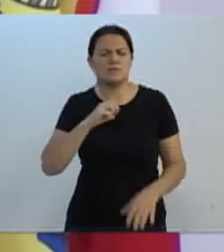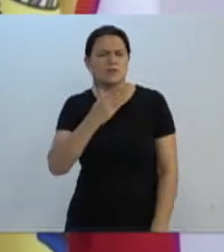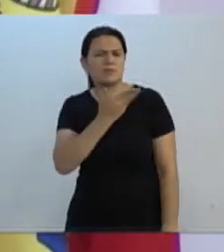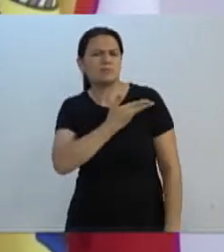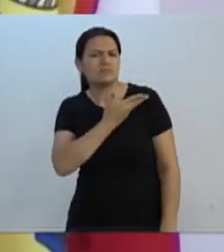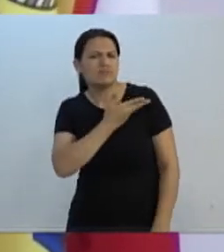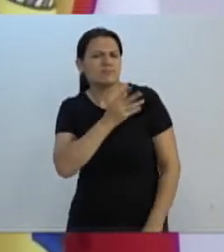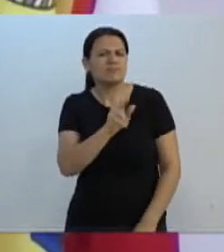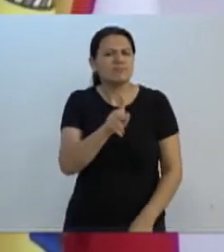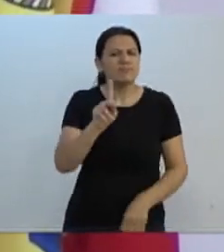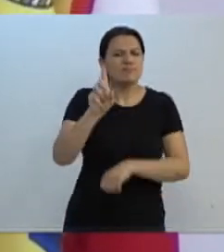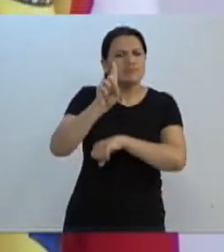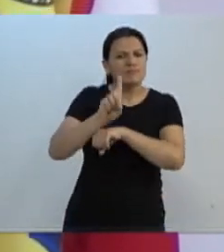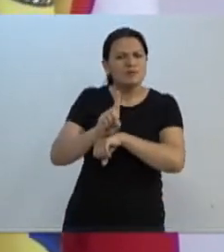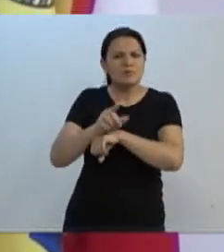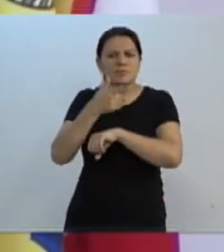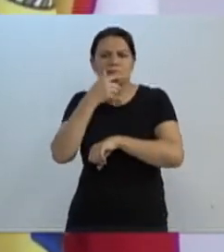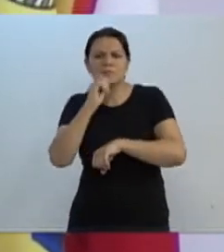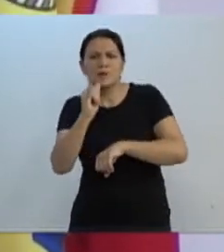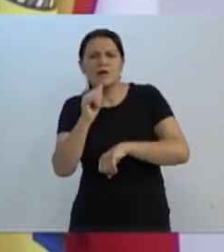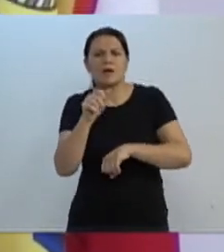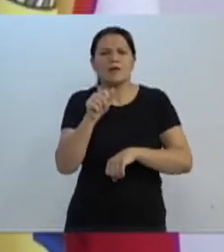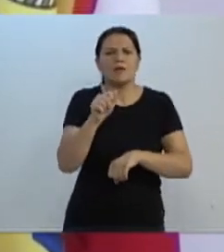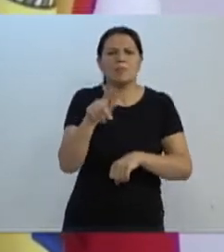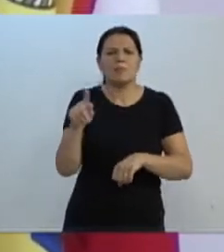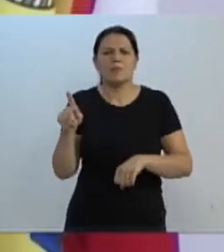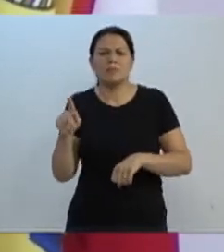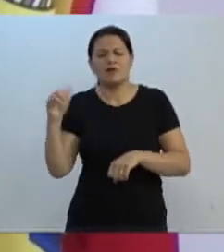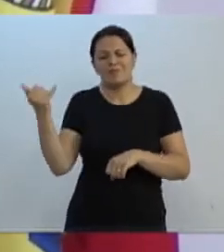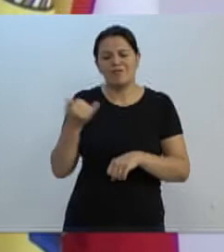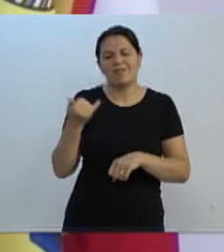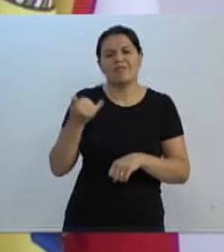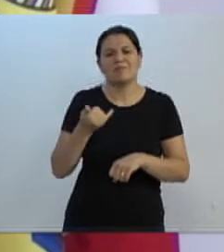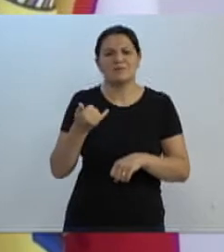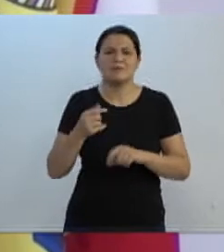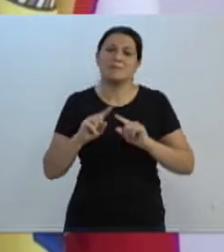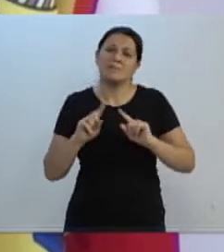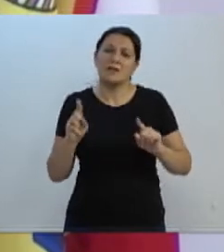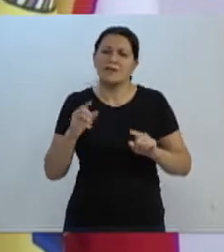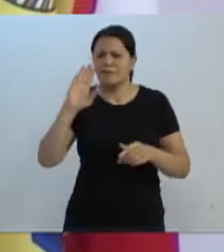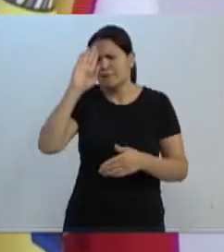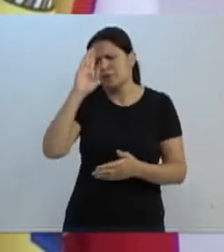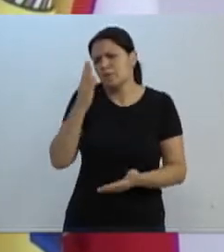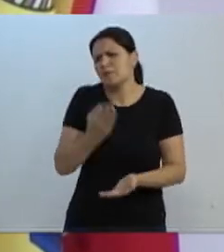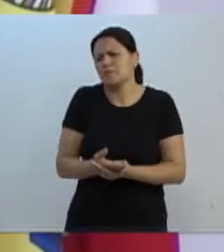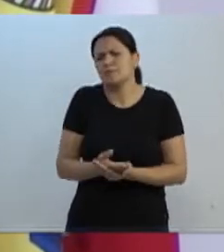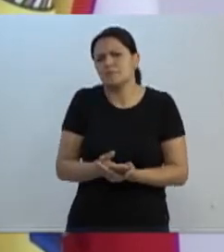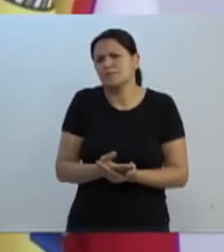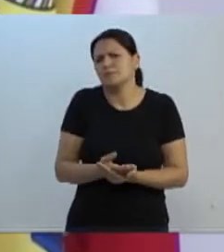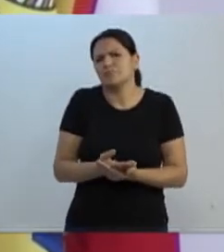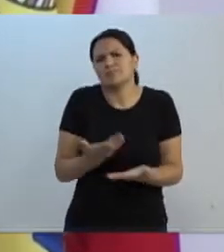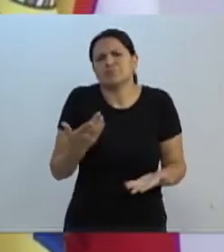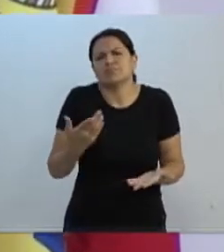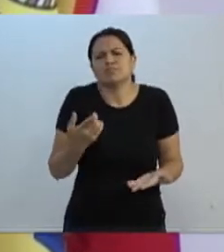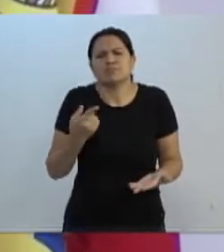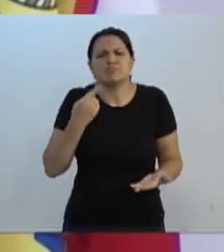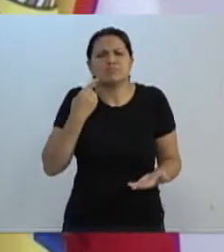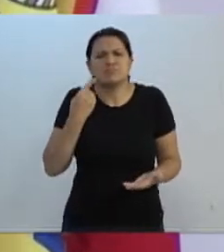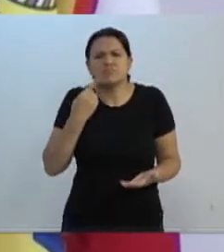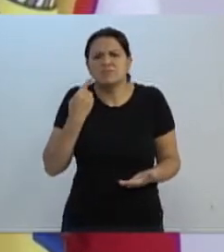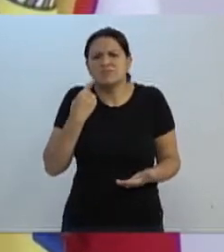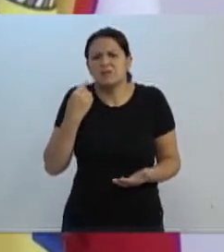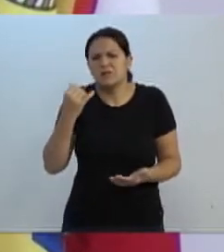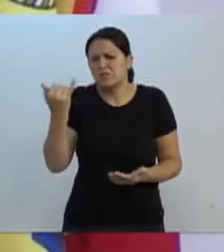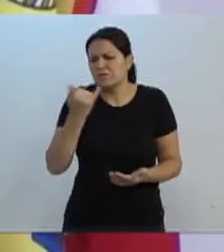professor, que é diretor, que é pai, que é PP, e vão me avisar, então não adianta. Mas acredito que os senhores, eu até perguntei para o presidente, presidente que não recebeu, pelo menos não